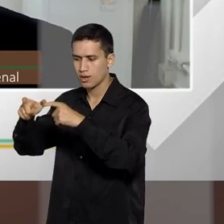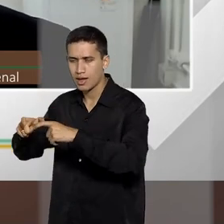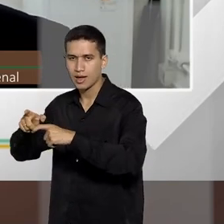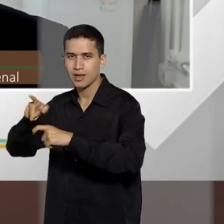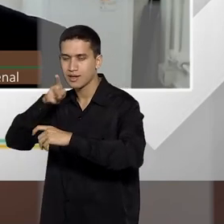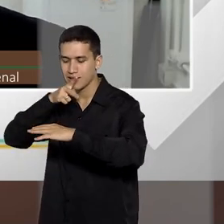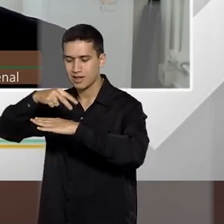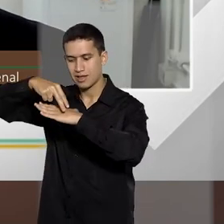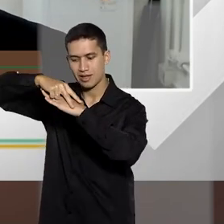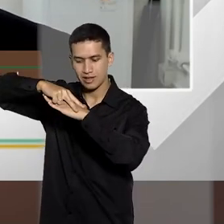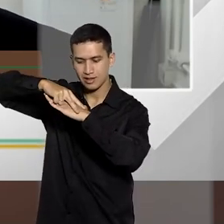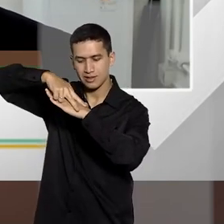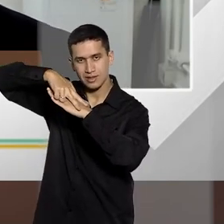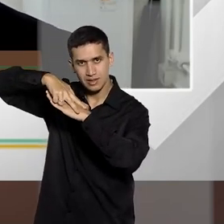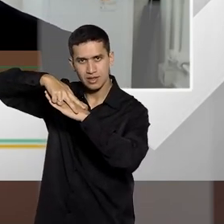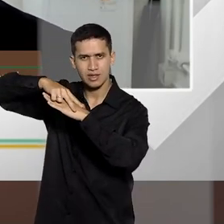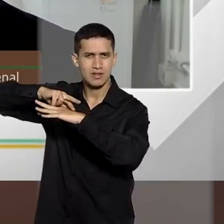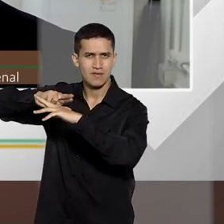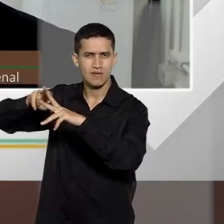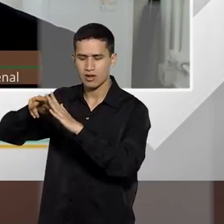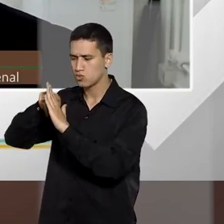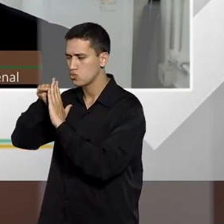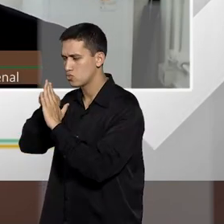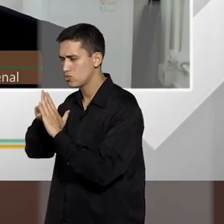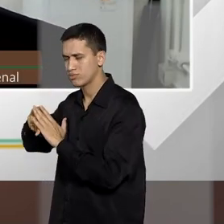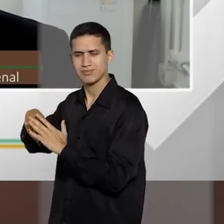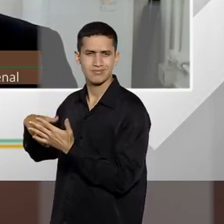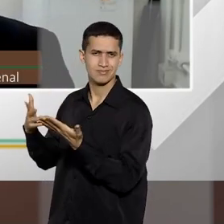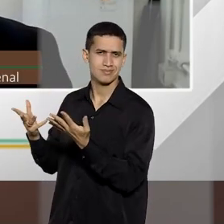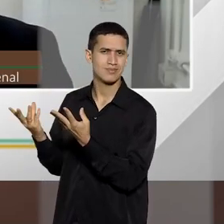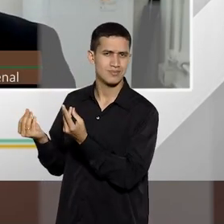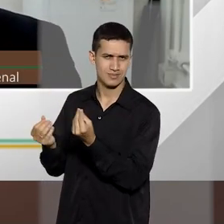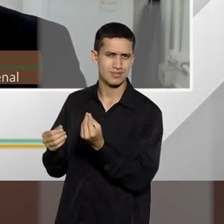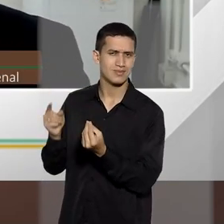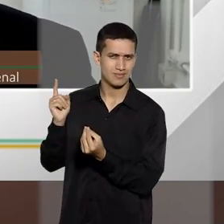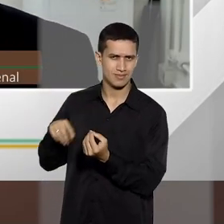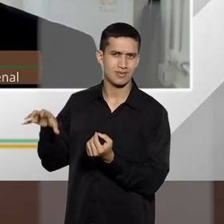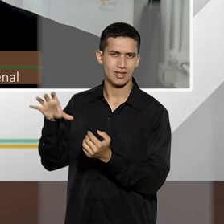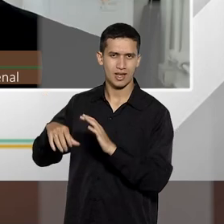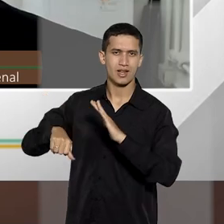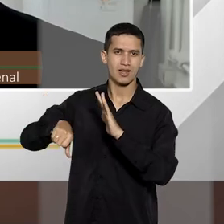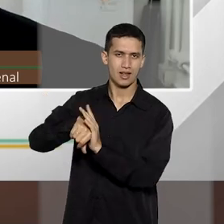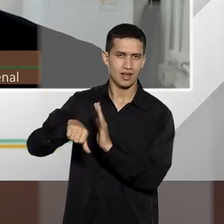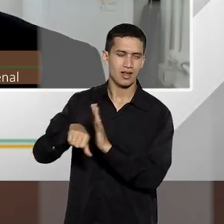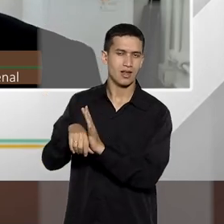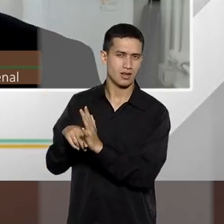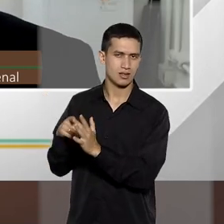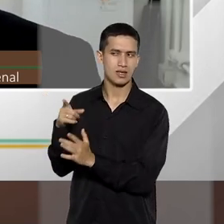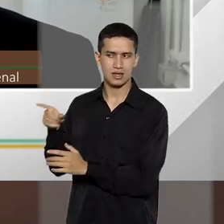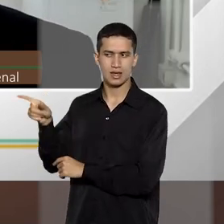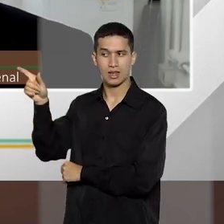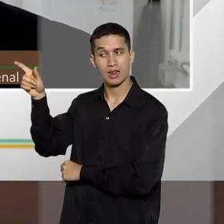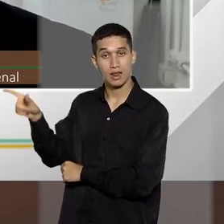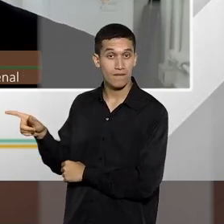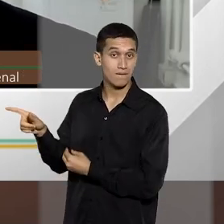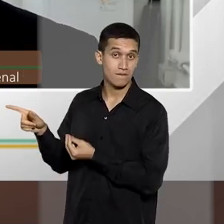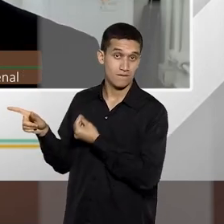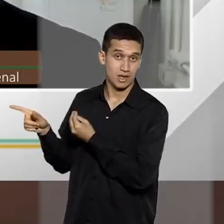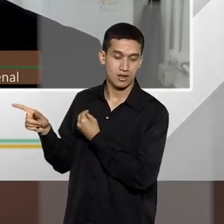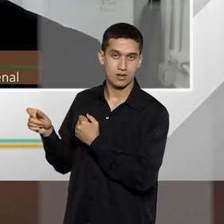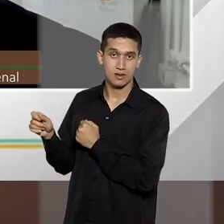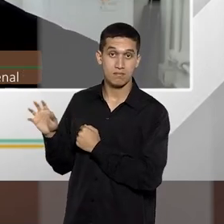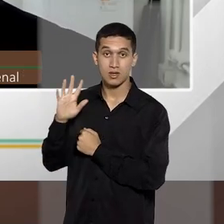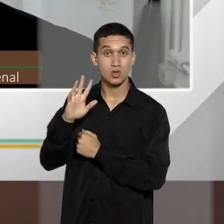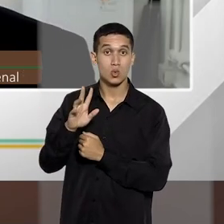Então, nesse caso, a gente está falando de um tipo habitual. O tipo permanente, por sua vez, é aquele que,